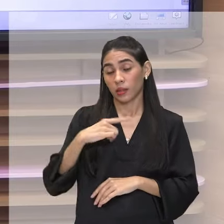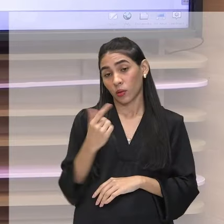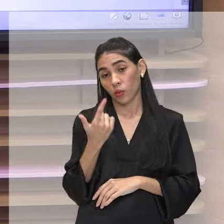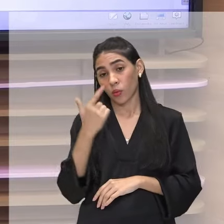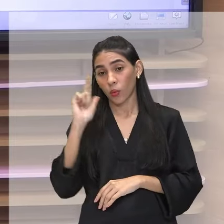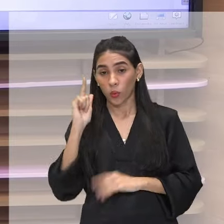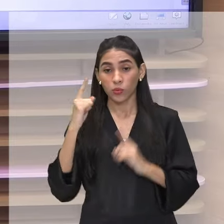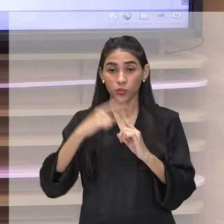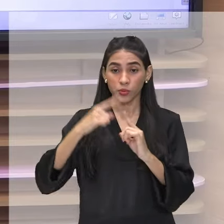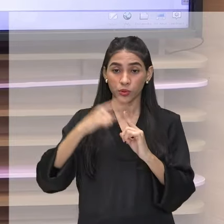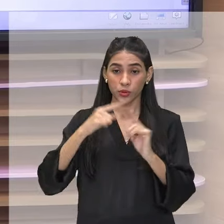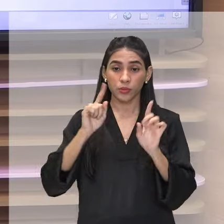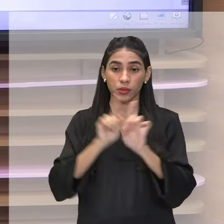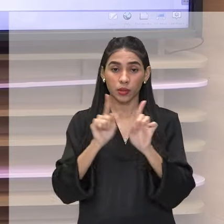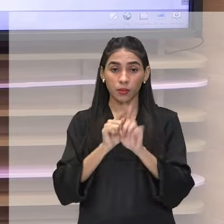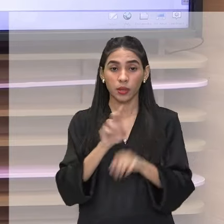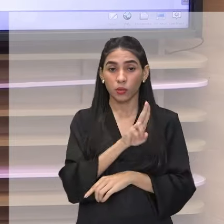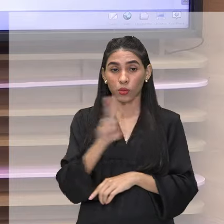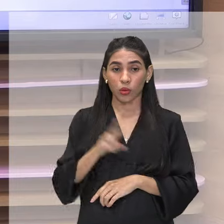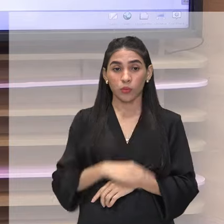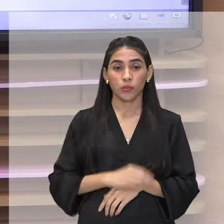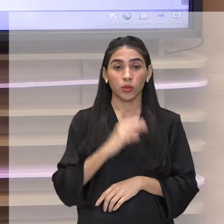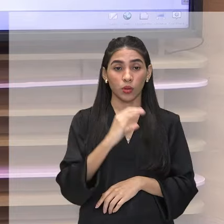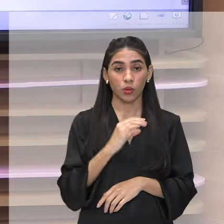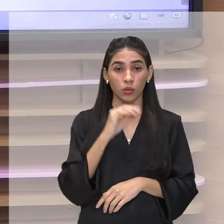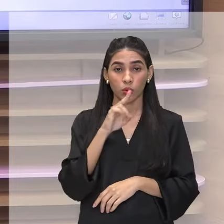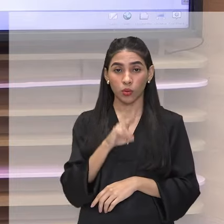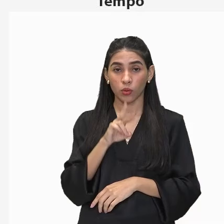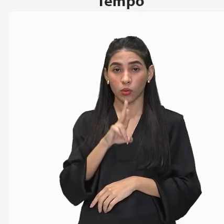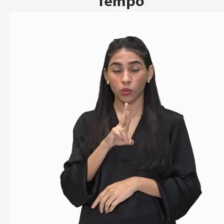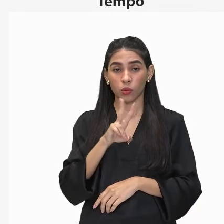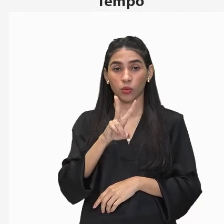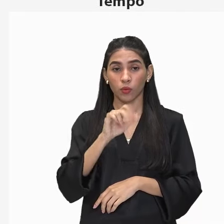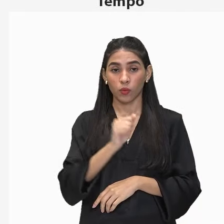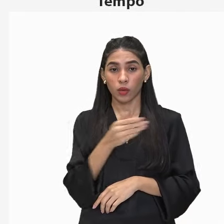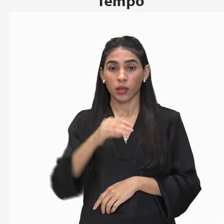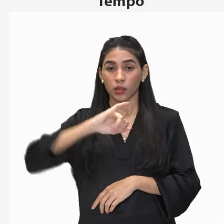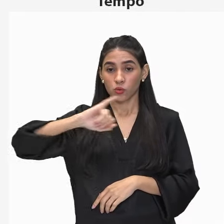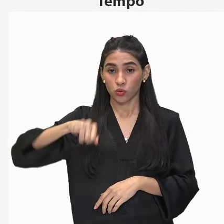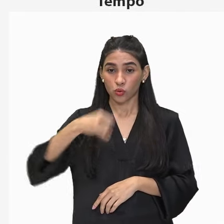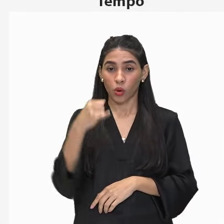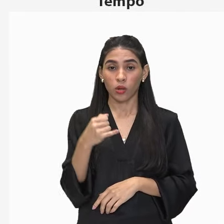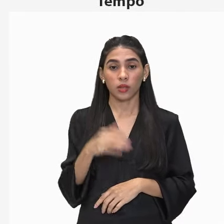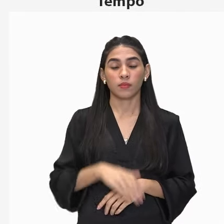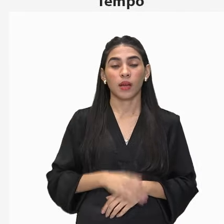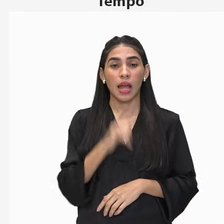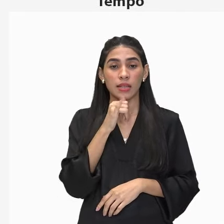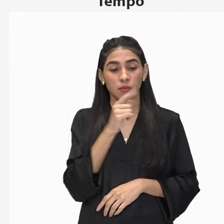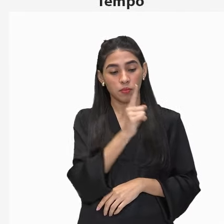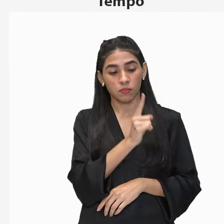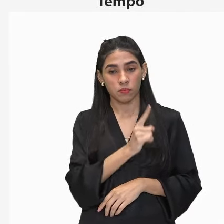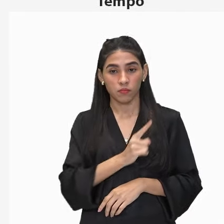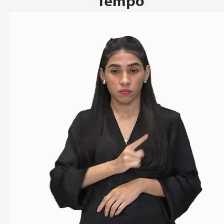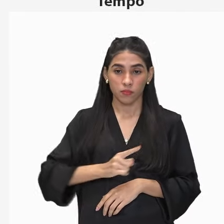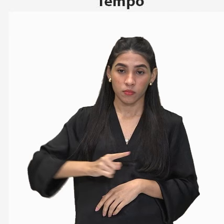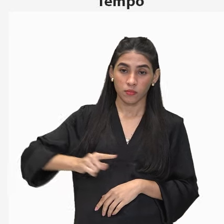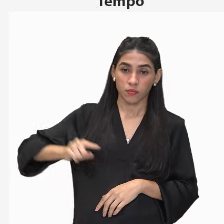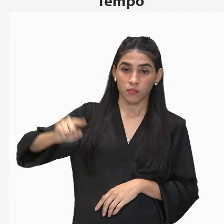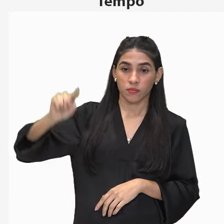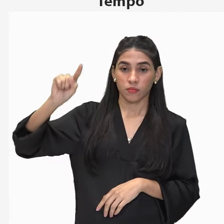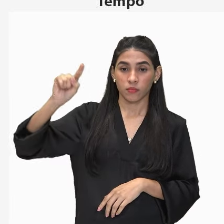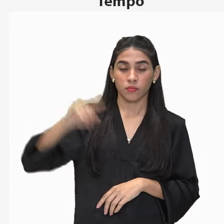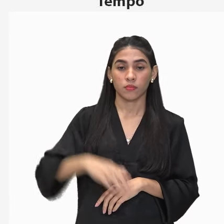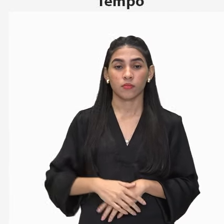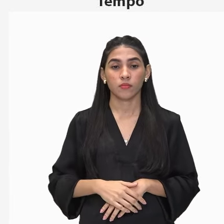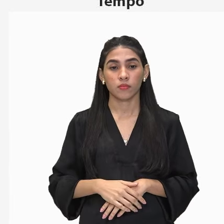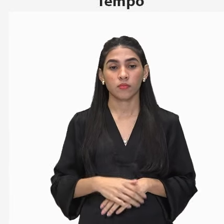curva também, que é denominada de curva J. Que a gente vai observar que esse crescimento é diferente. Olha só, ela